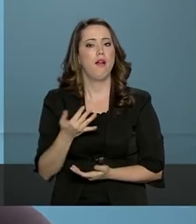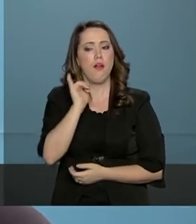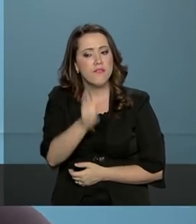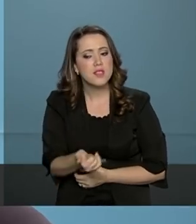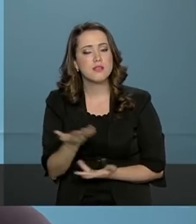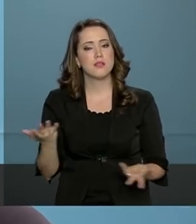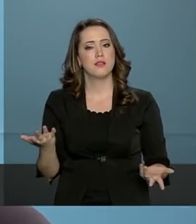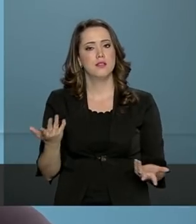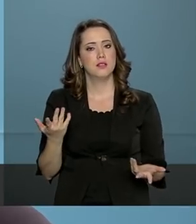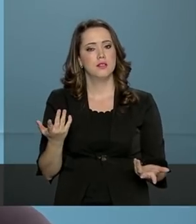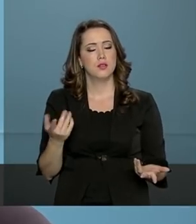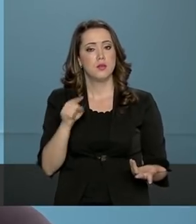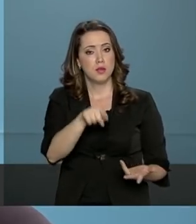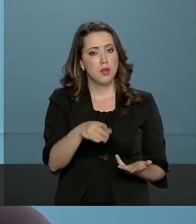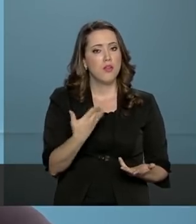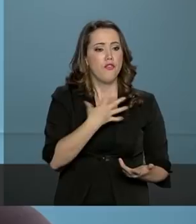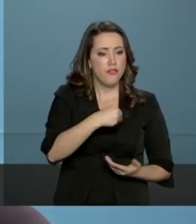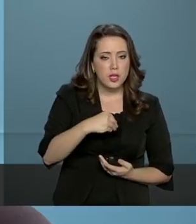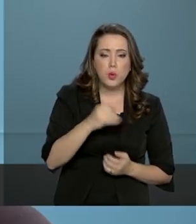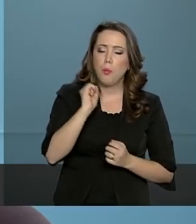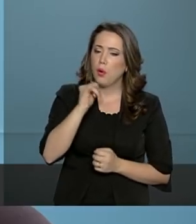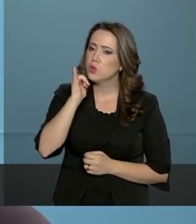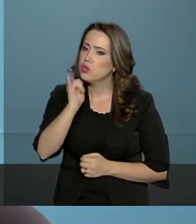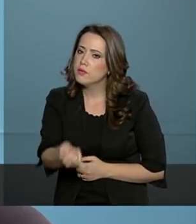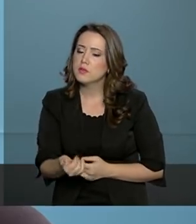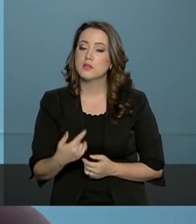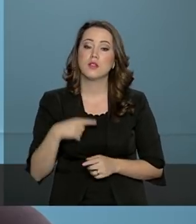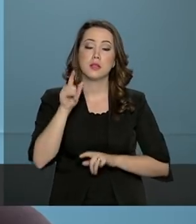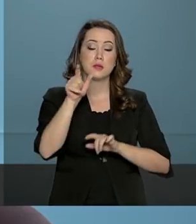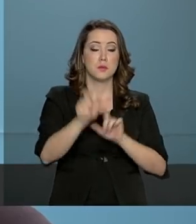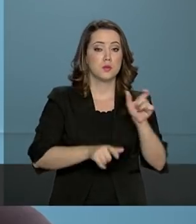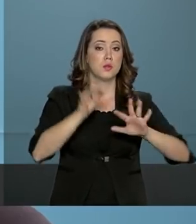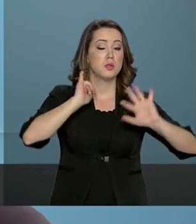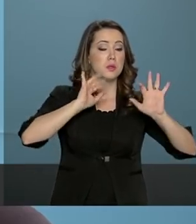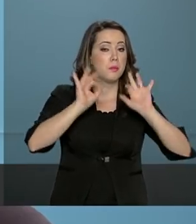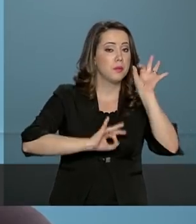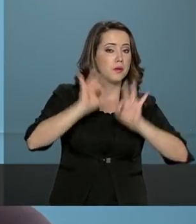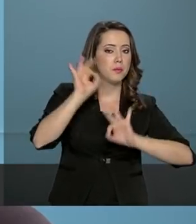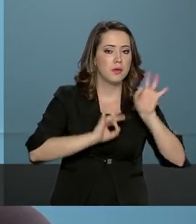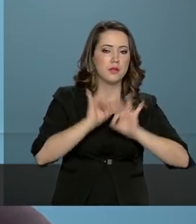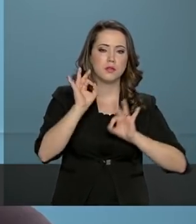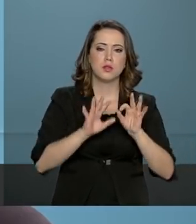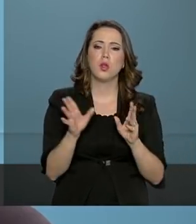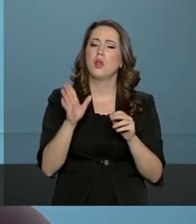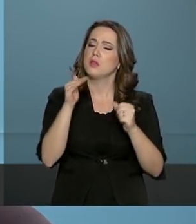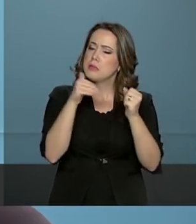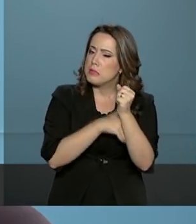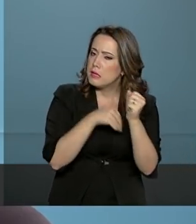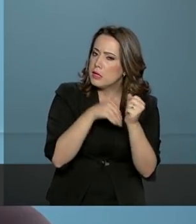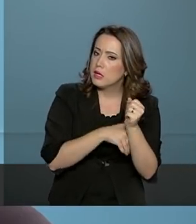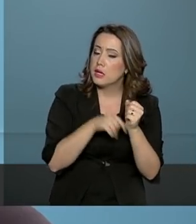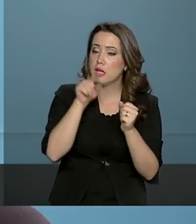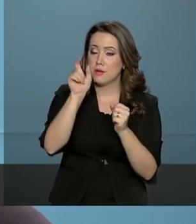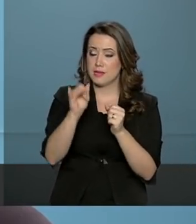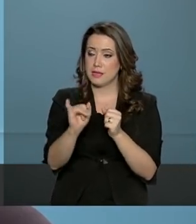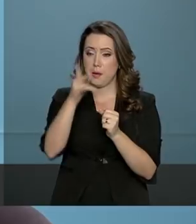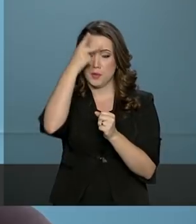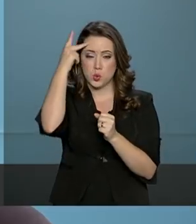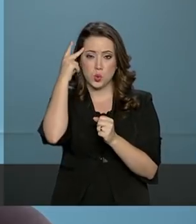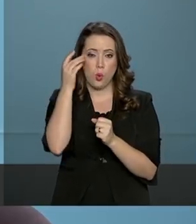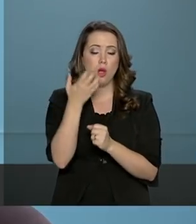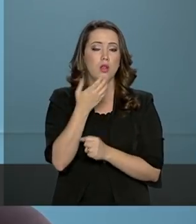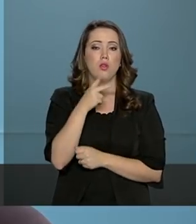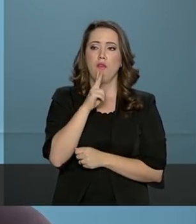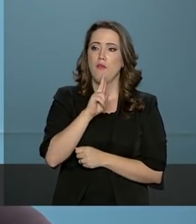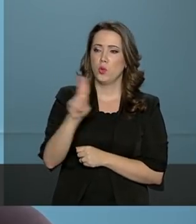ligação, olha, os nossos agentes são preparados para receber a ligação e manter todo o sigilo do denunciante se ele quiser ficar